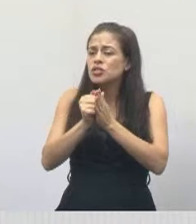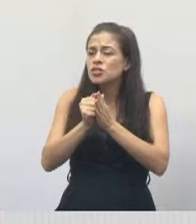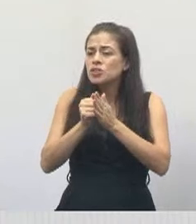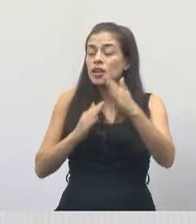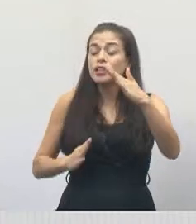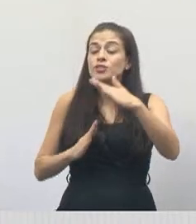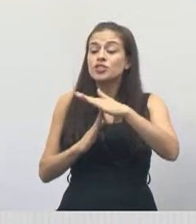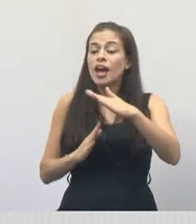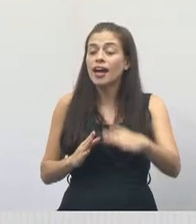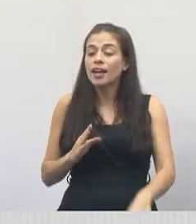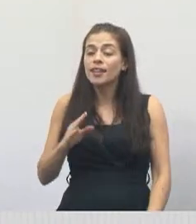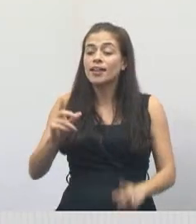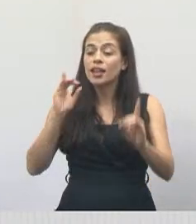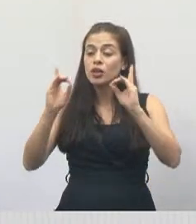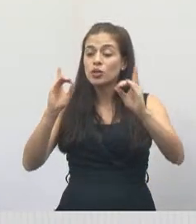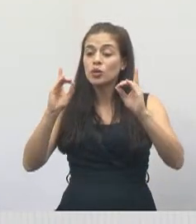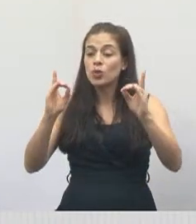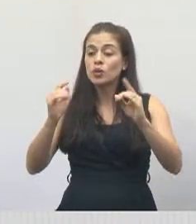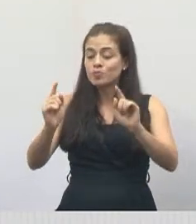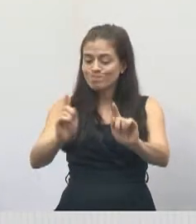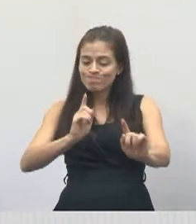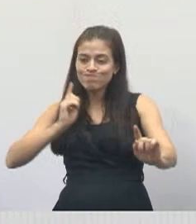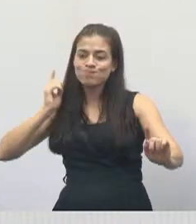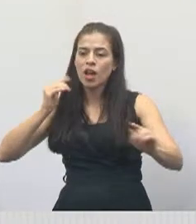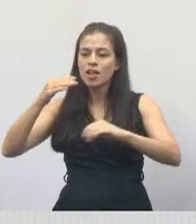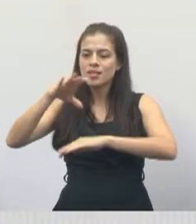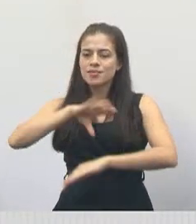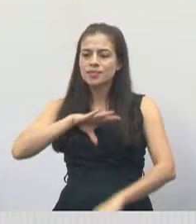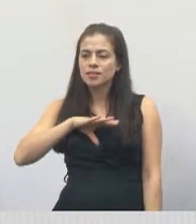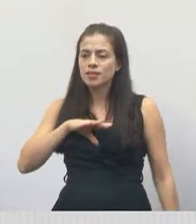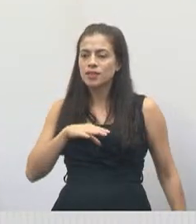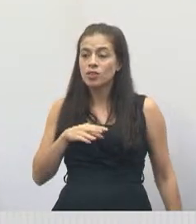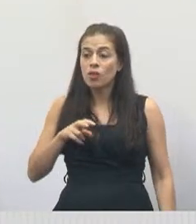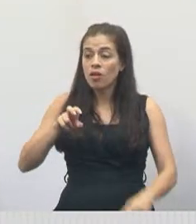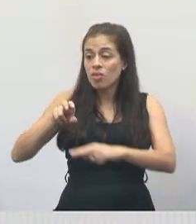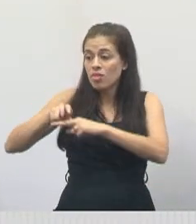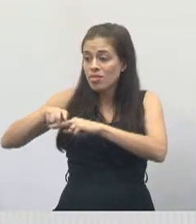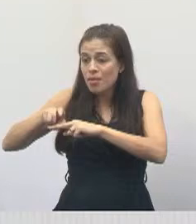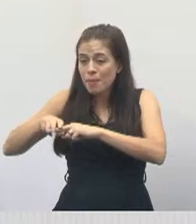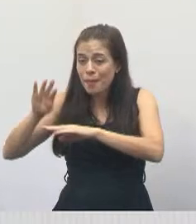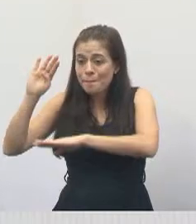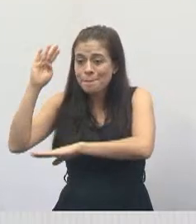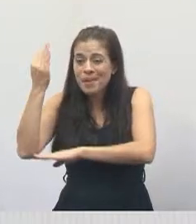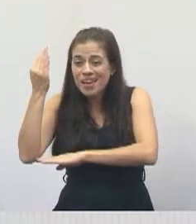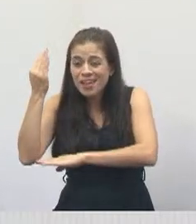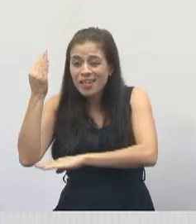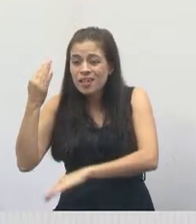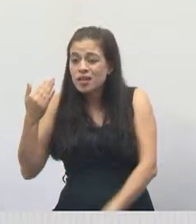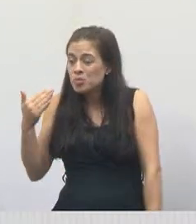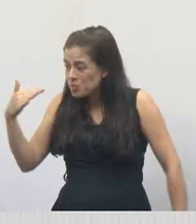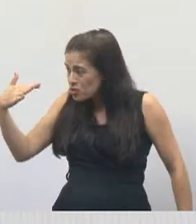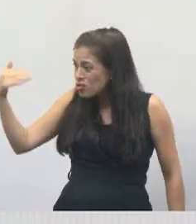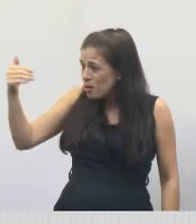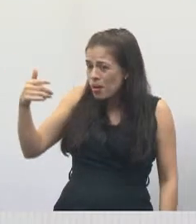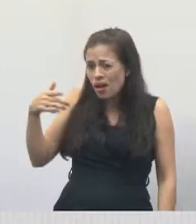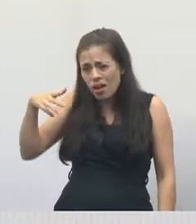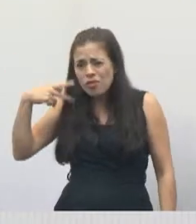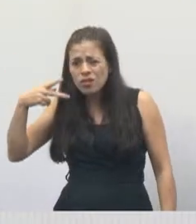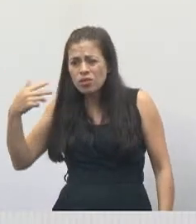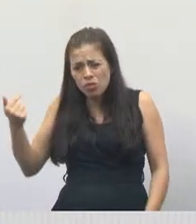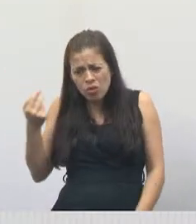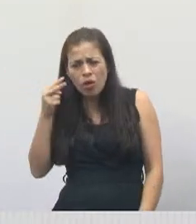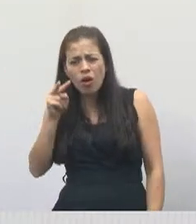aonde que vem para a cidade? Após fizeram aqueles bancos de tábua lá. E mandaram chamar o lá. Vereador, olha a situação.